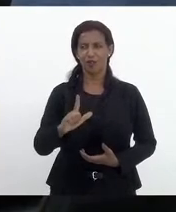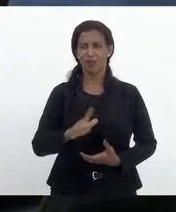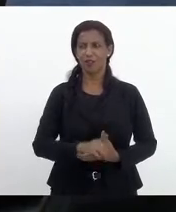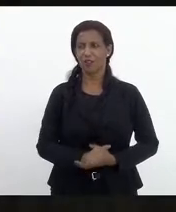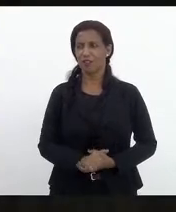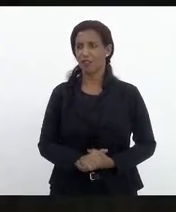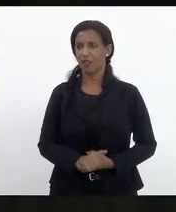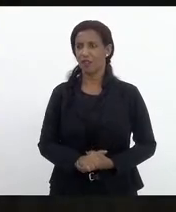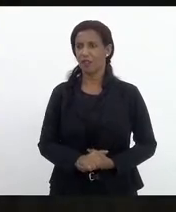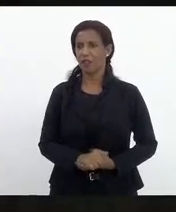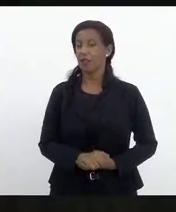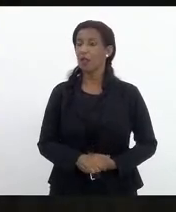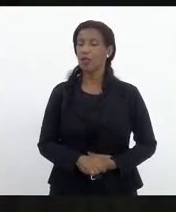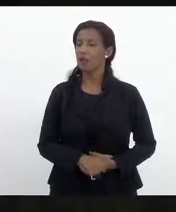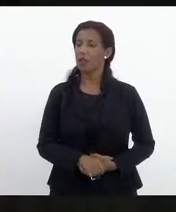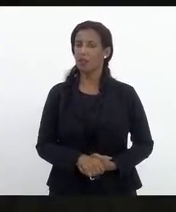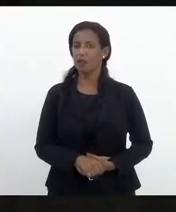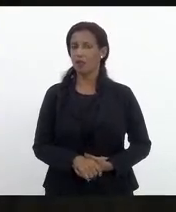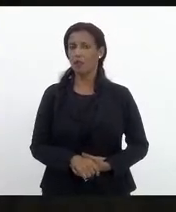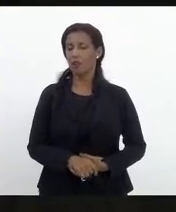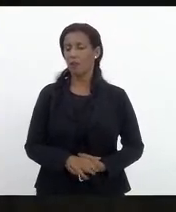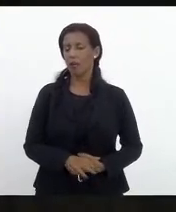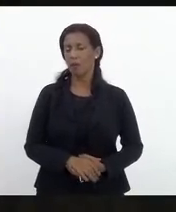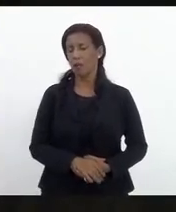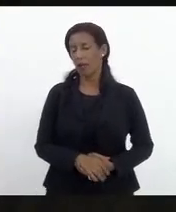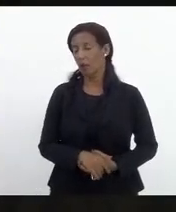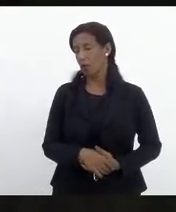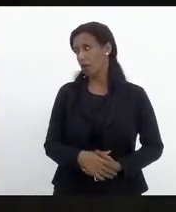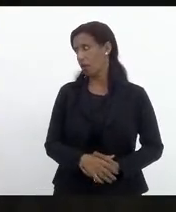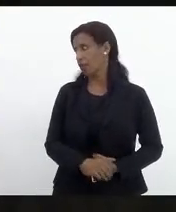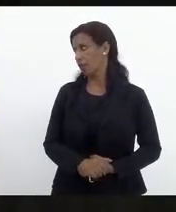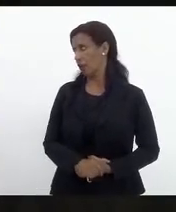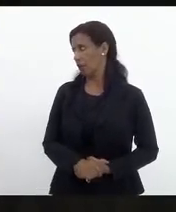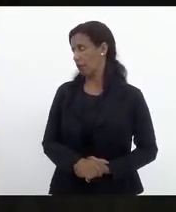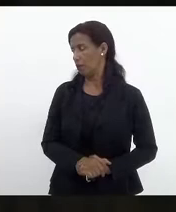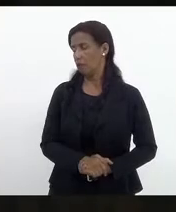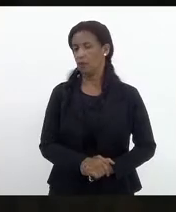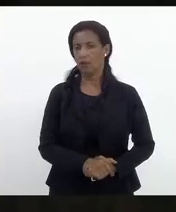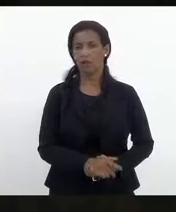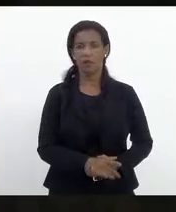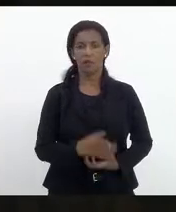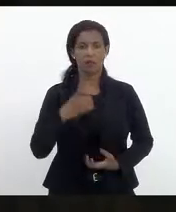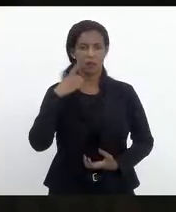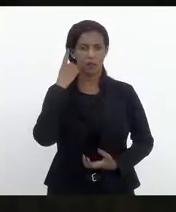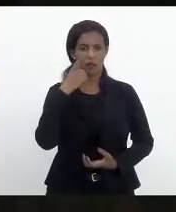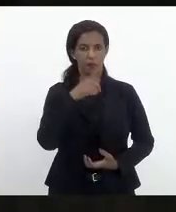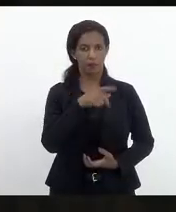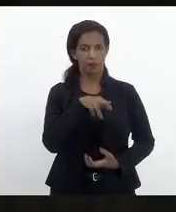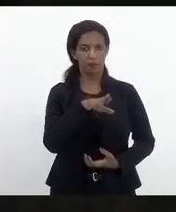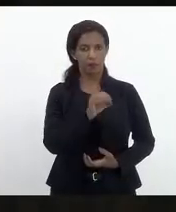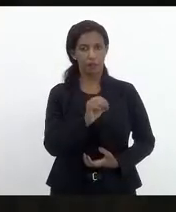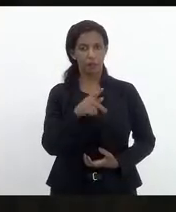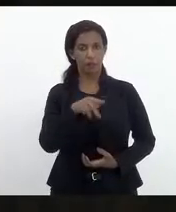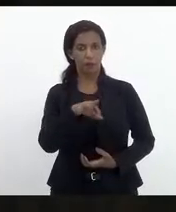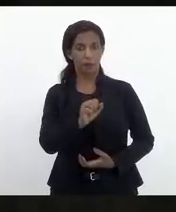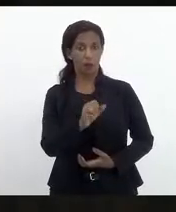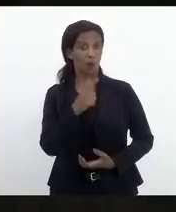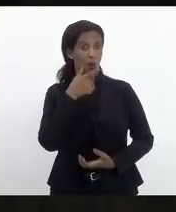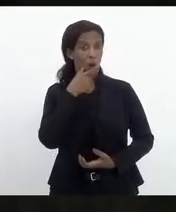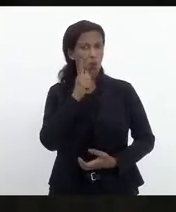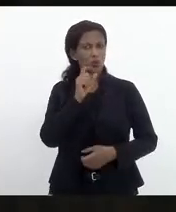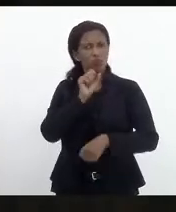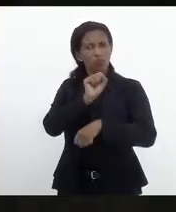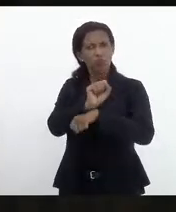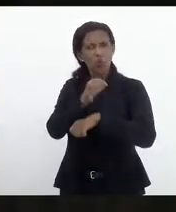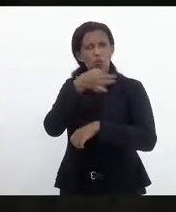deputado Dionísio, nasceu há pouco. Deputado Bebetão, ontem congelou o seu